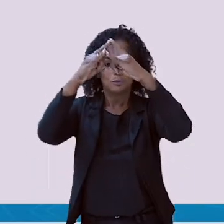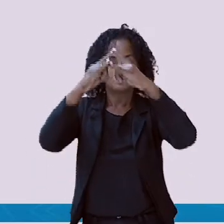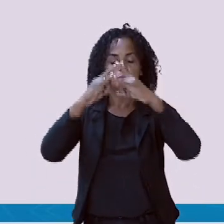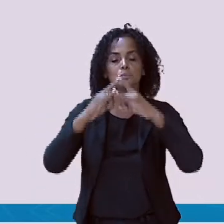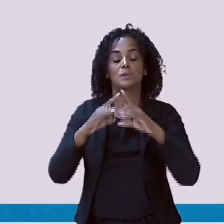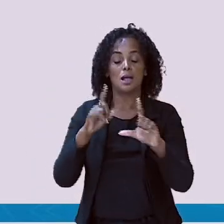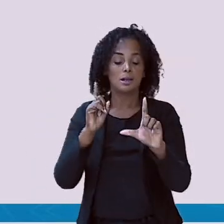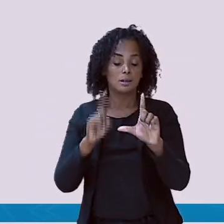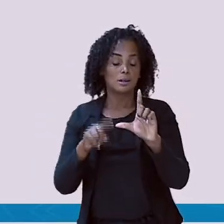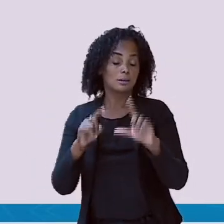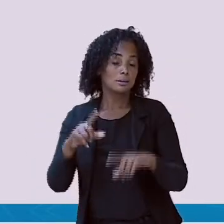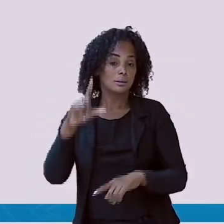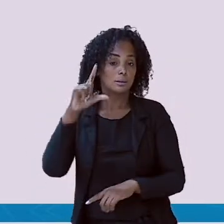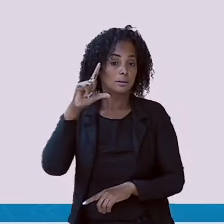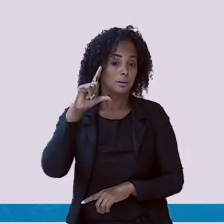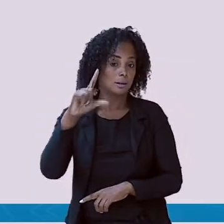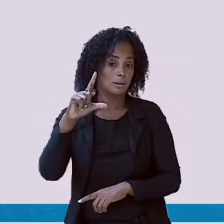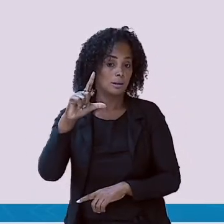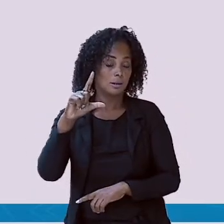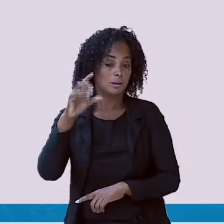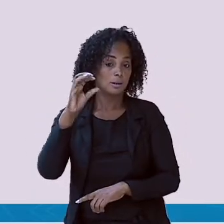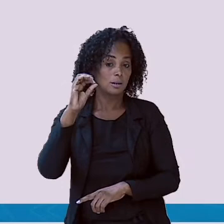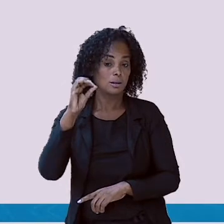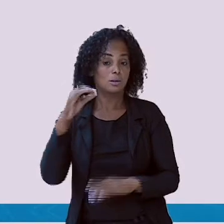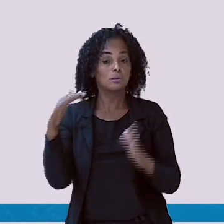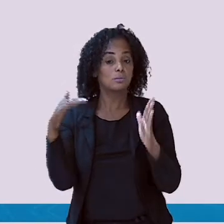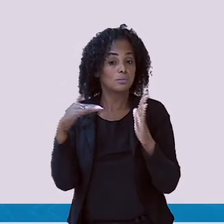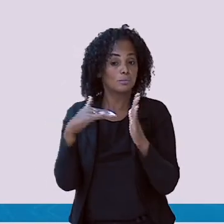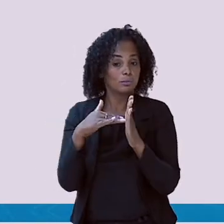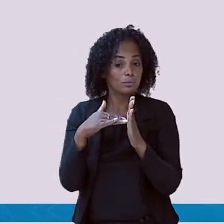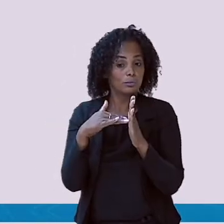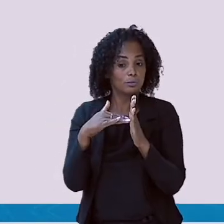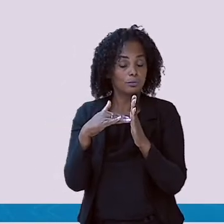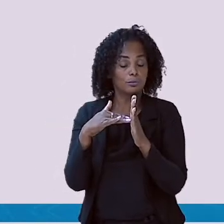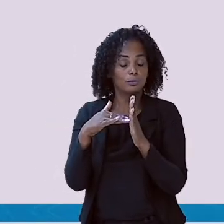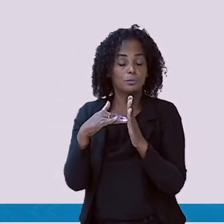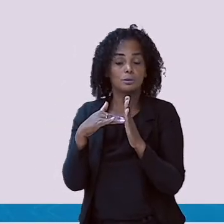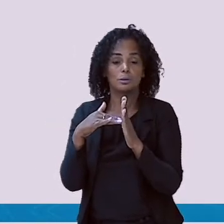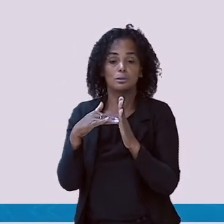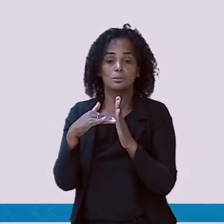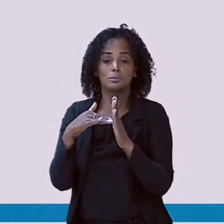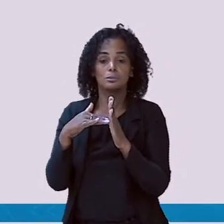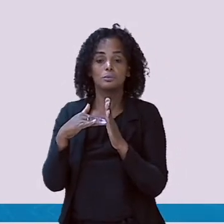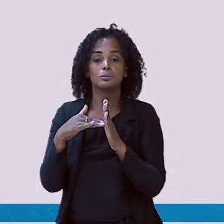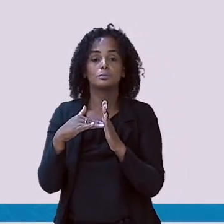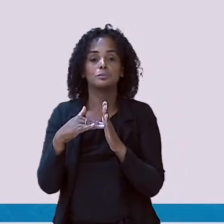e a letra O. Muito bem,